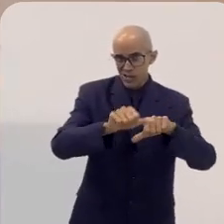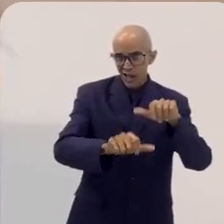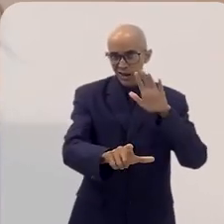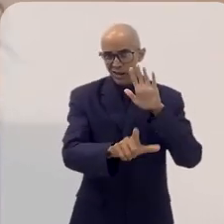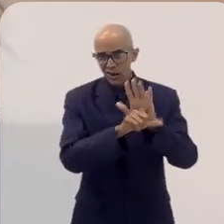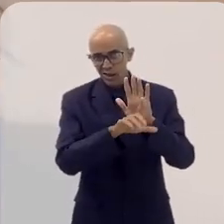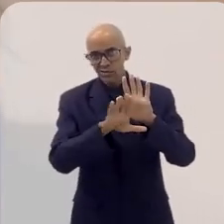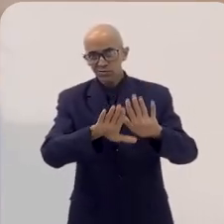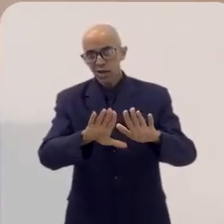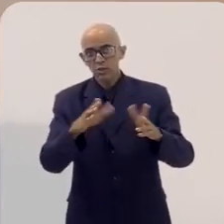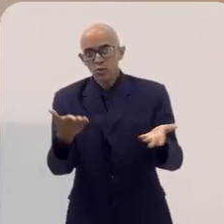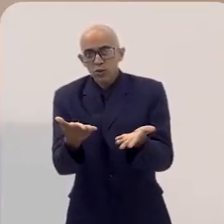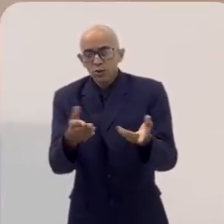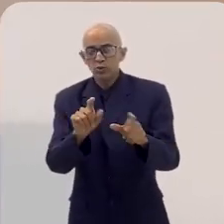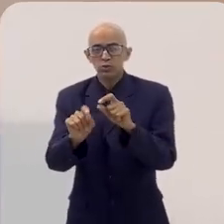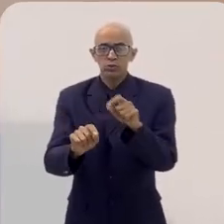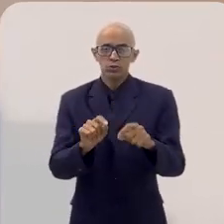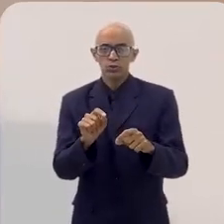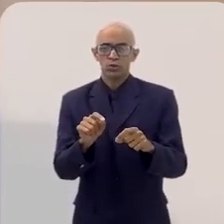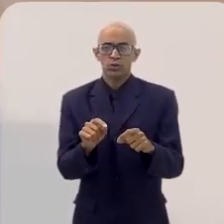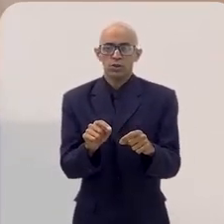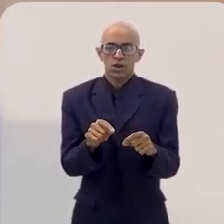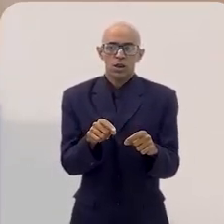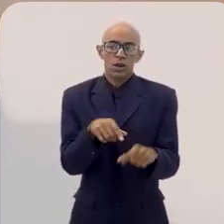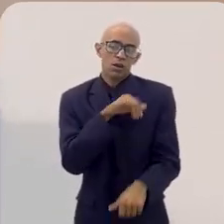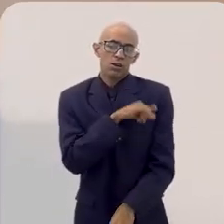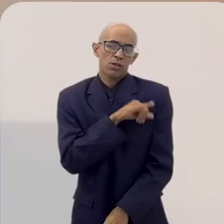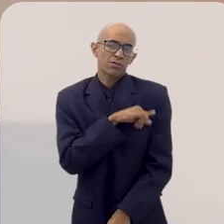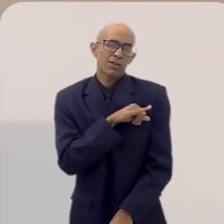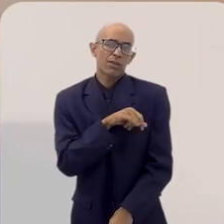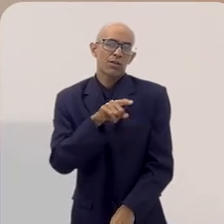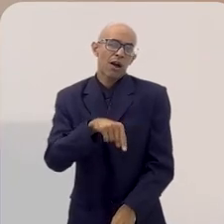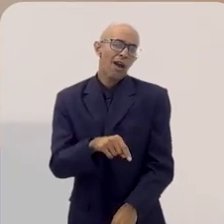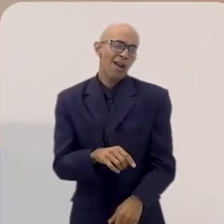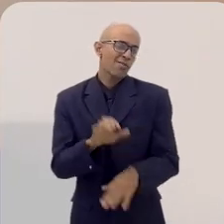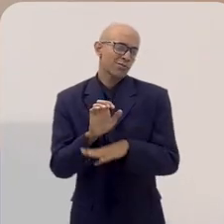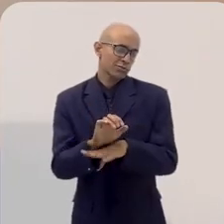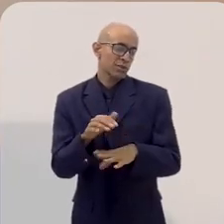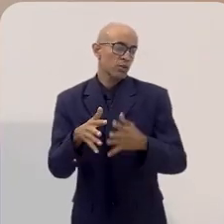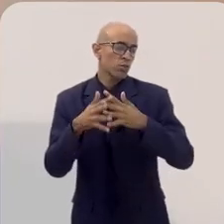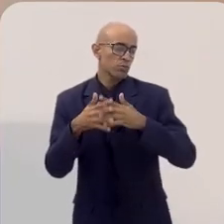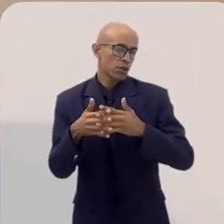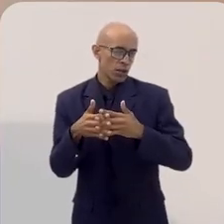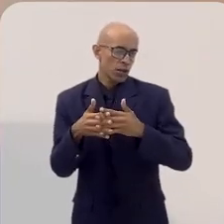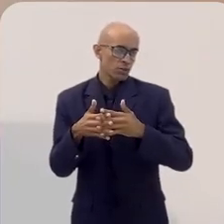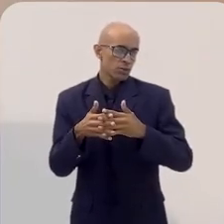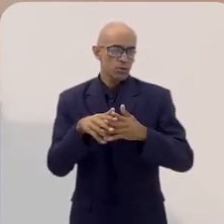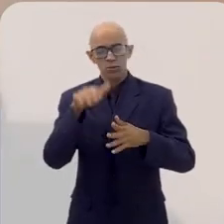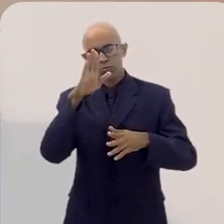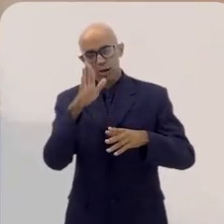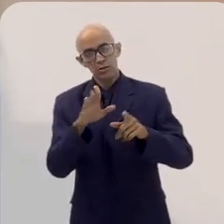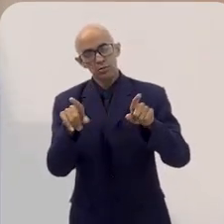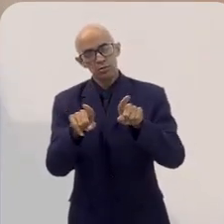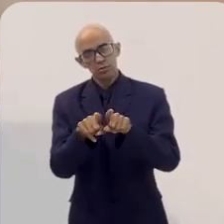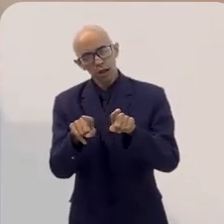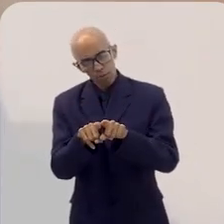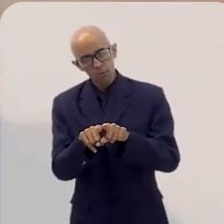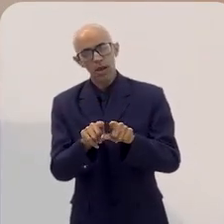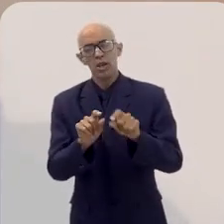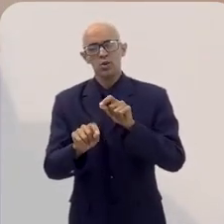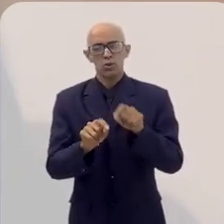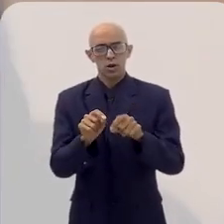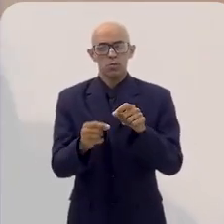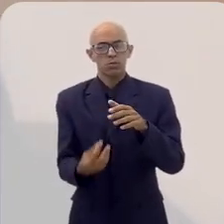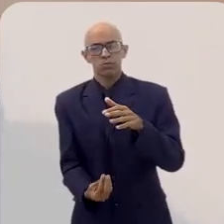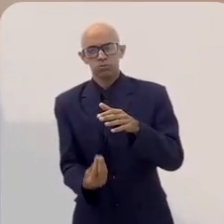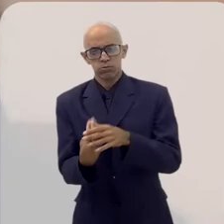legislação, mas hoje ainda o Rio de Janeiro ainda é um estado um pouco mais complicado. O Brasil